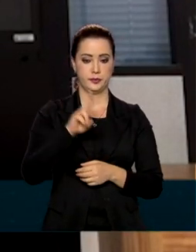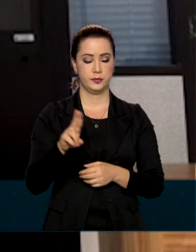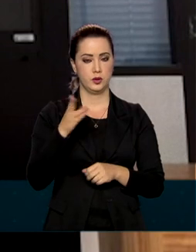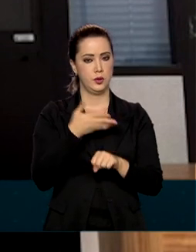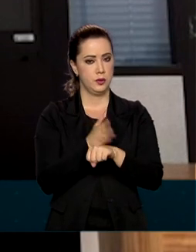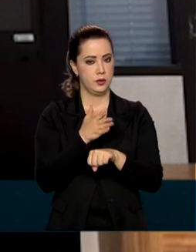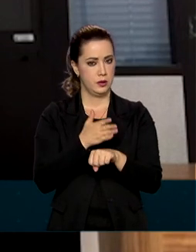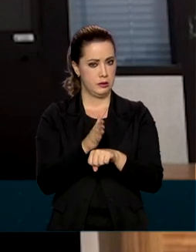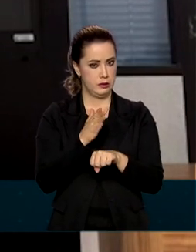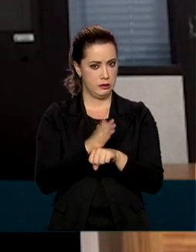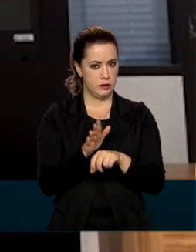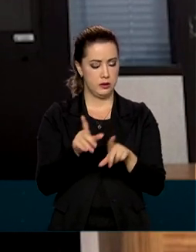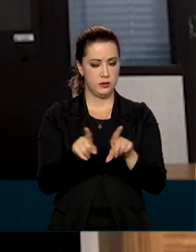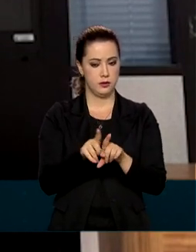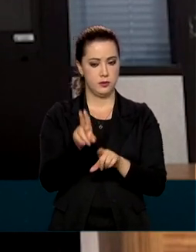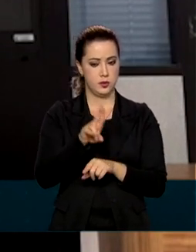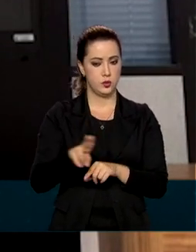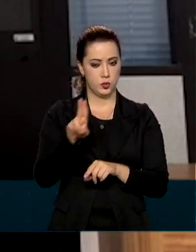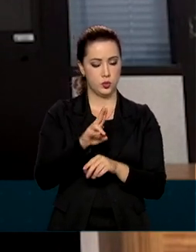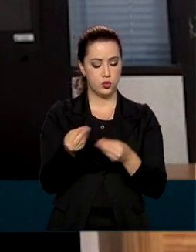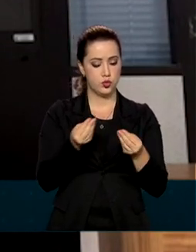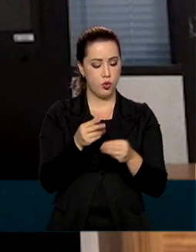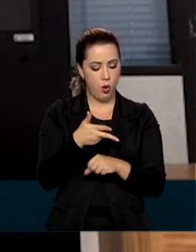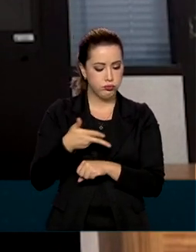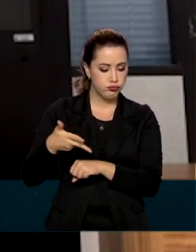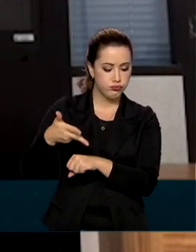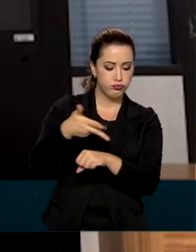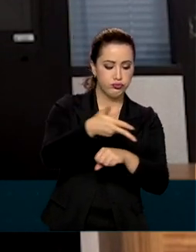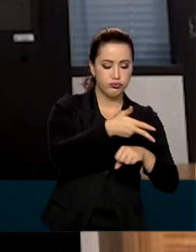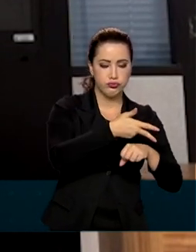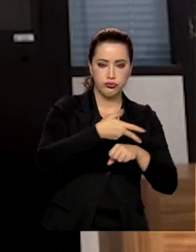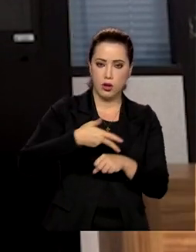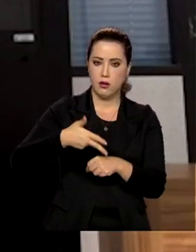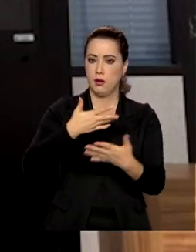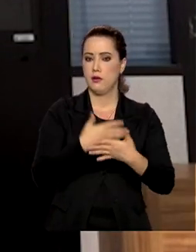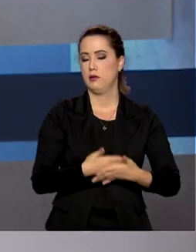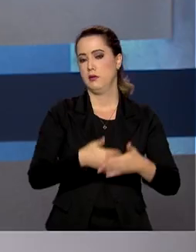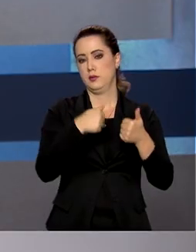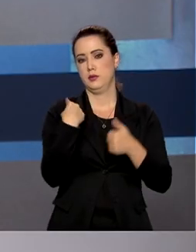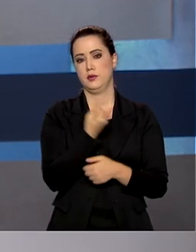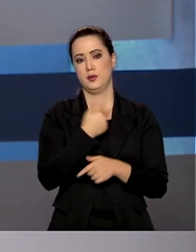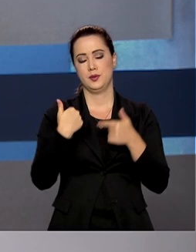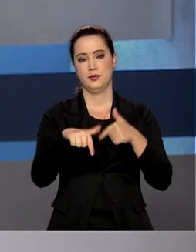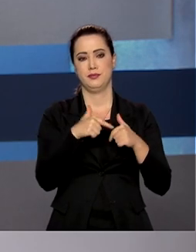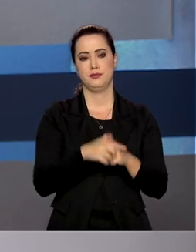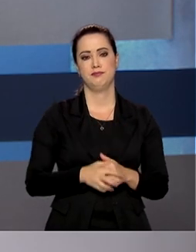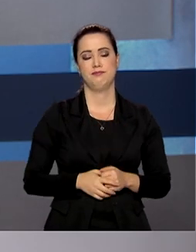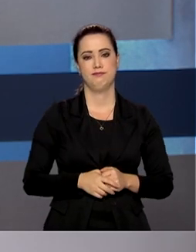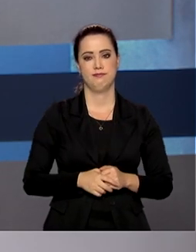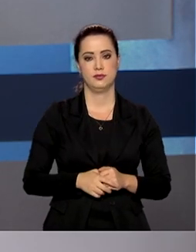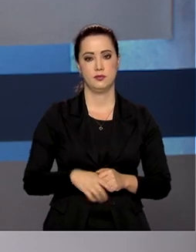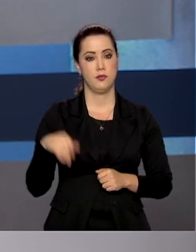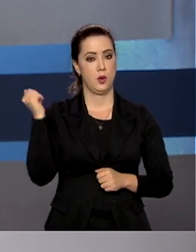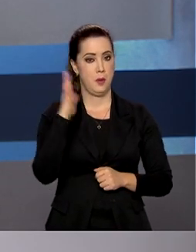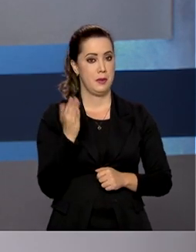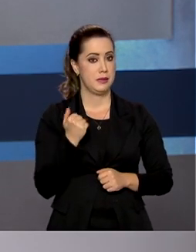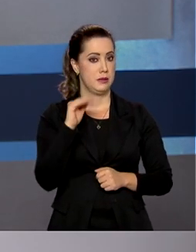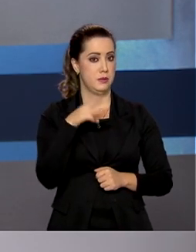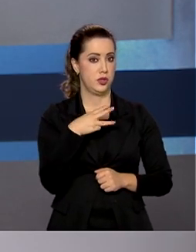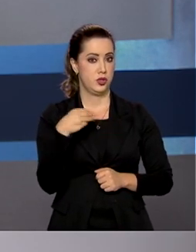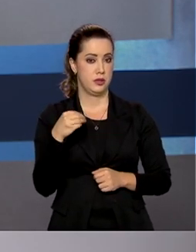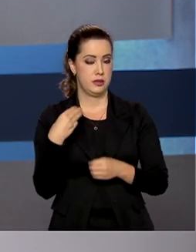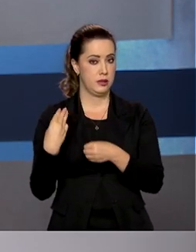qualificação dos dados de uso e cobertura da terra, irão aperfeiçoar o nosso trabalho. O Brasil tem mais de 30